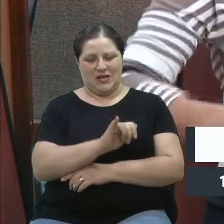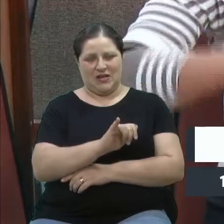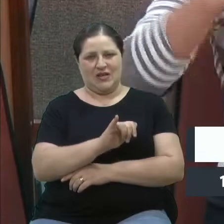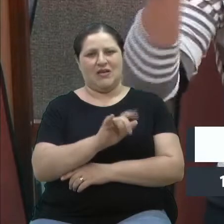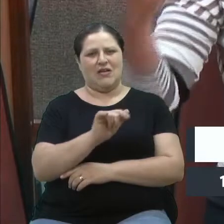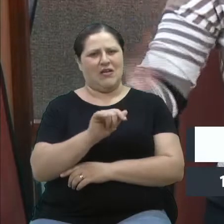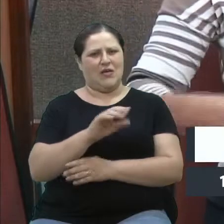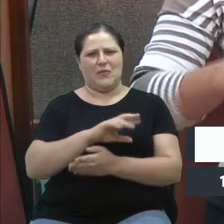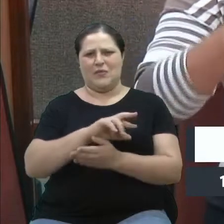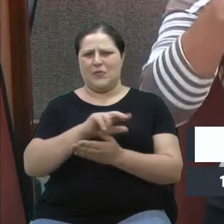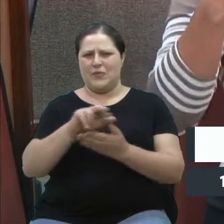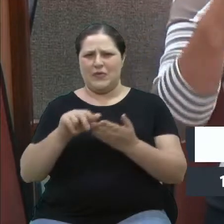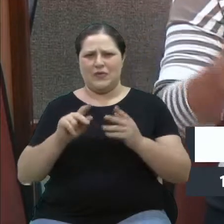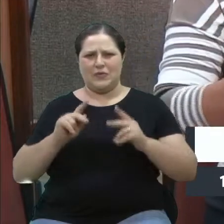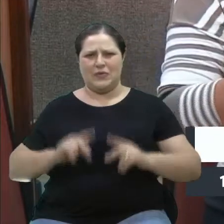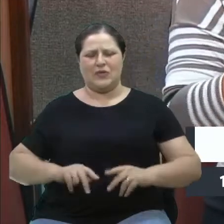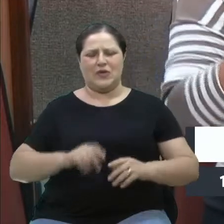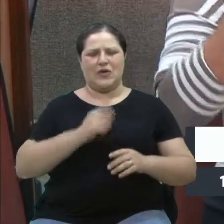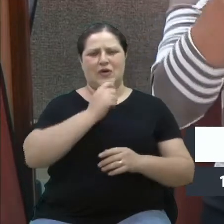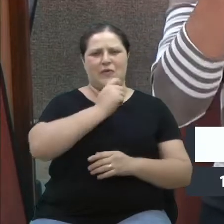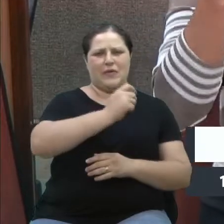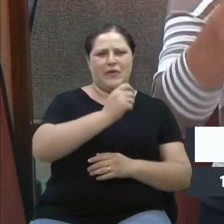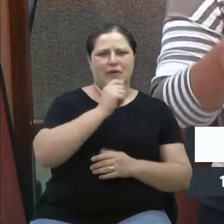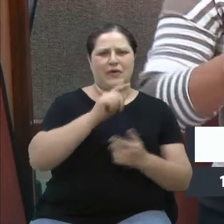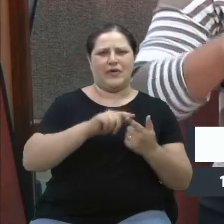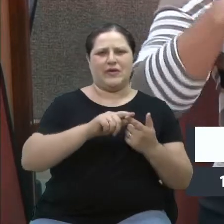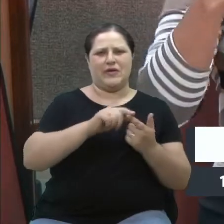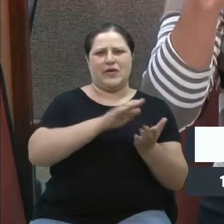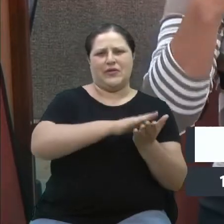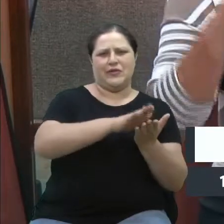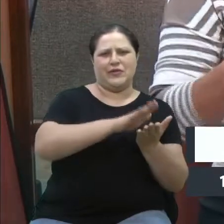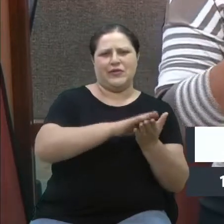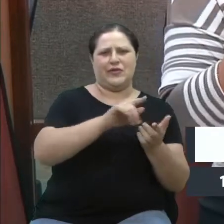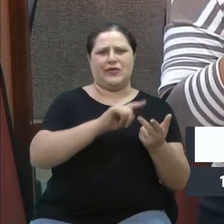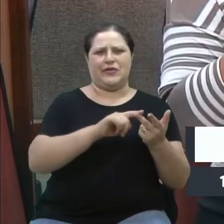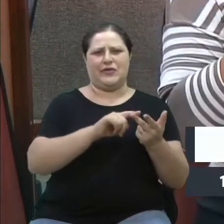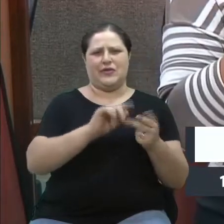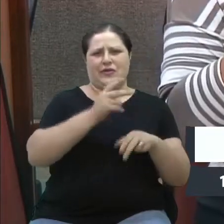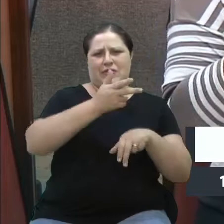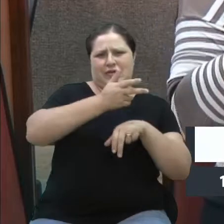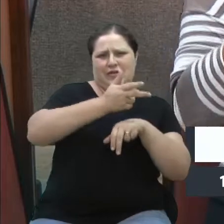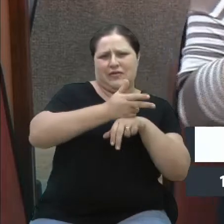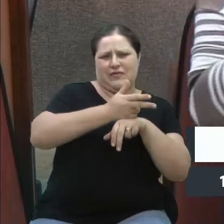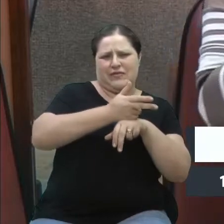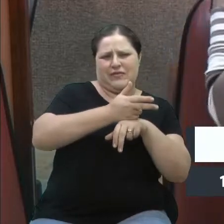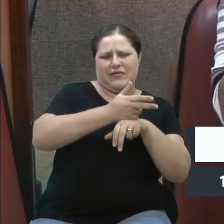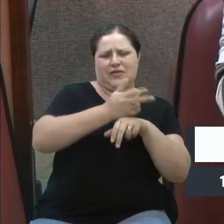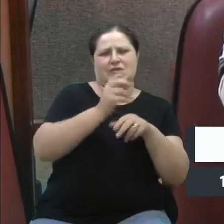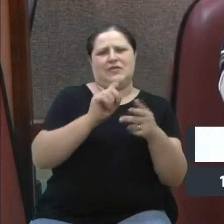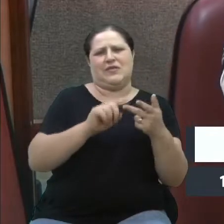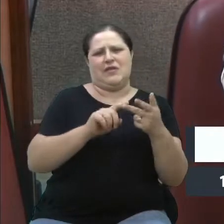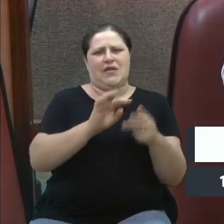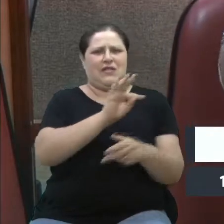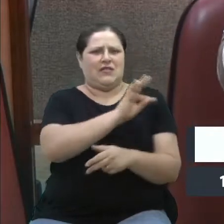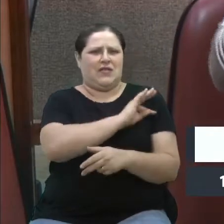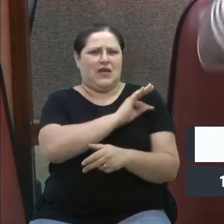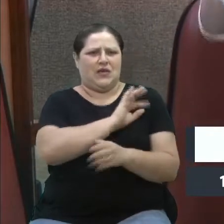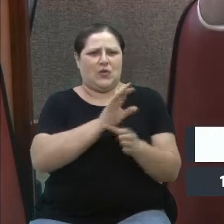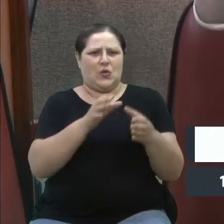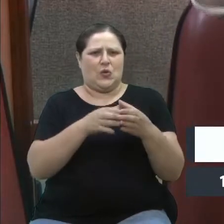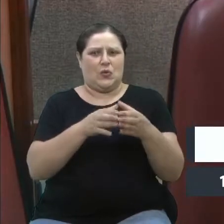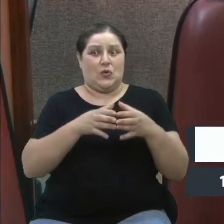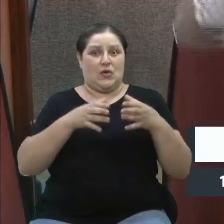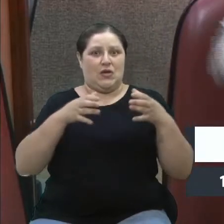repórteres, editores, produtores, cinegrafistas, técnicos, enfim, é uma equipe muito grande que há tanto